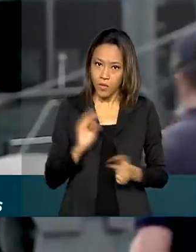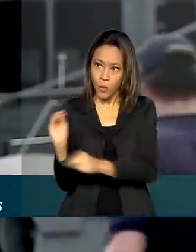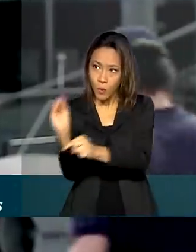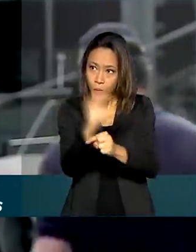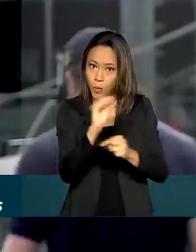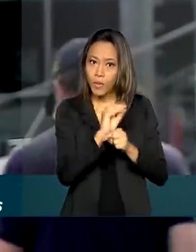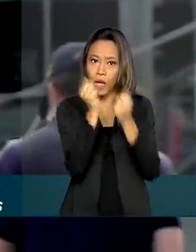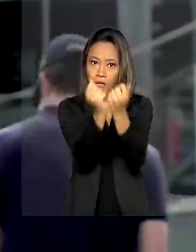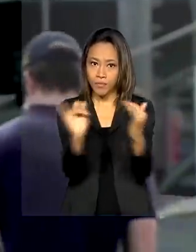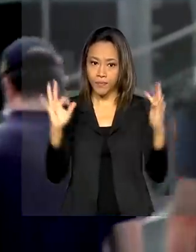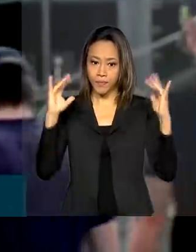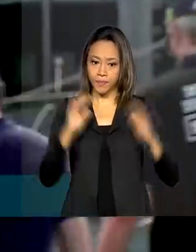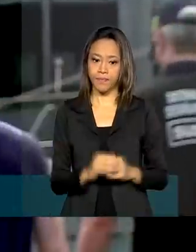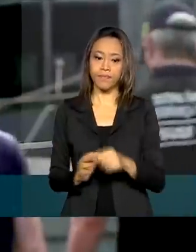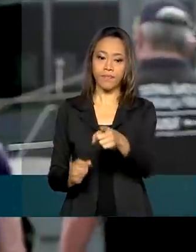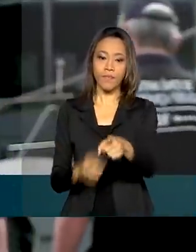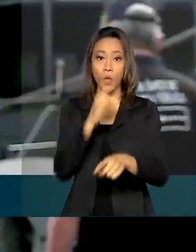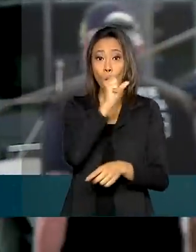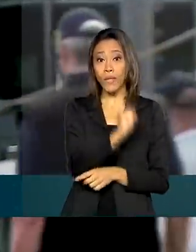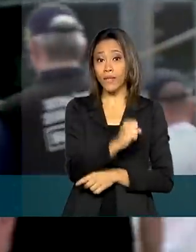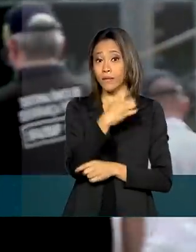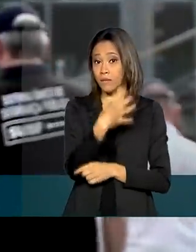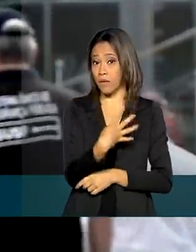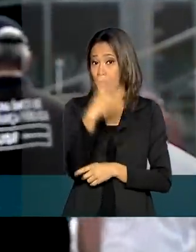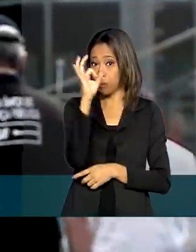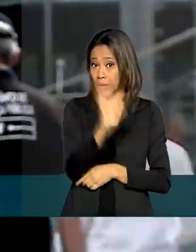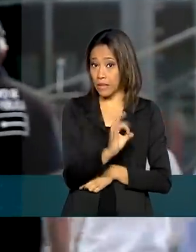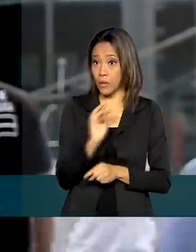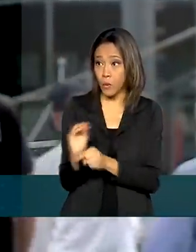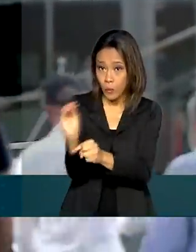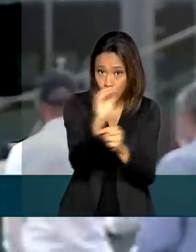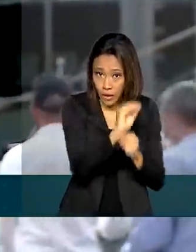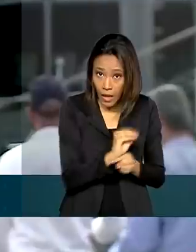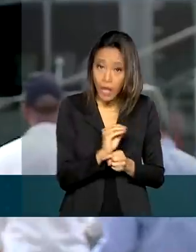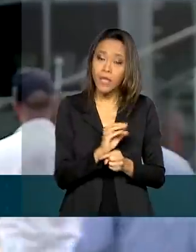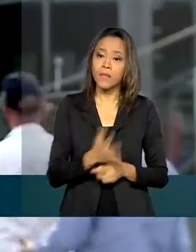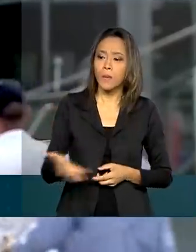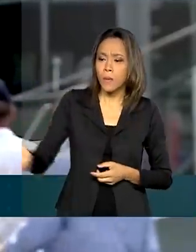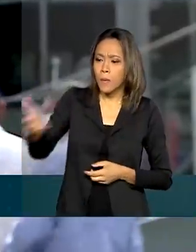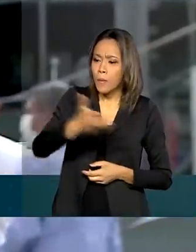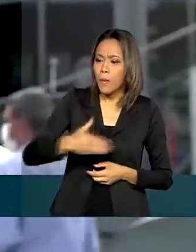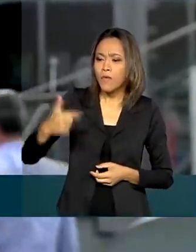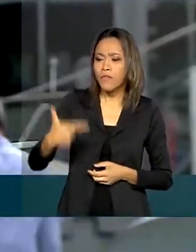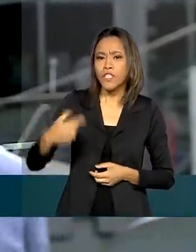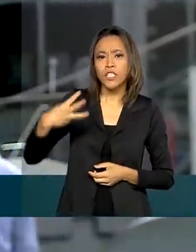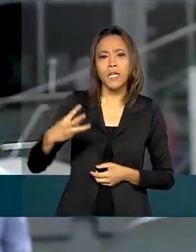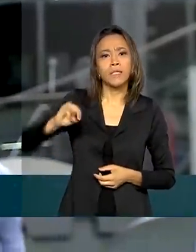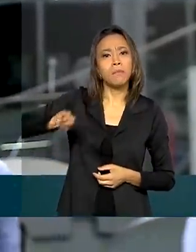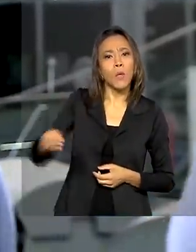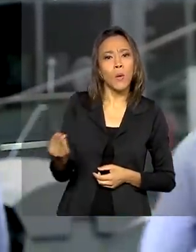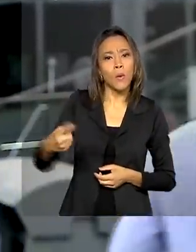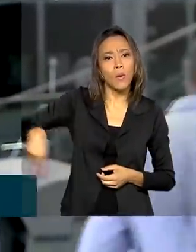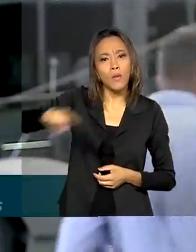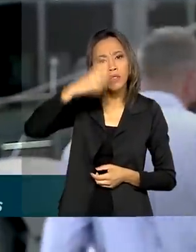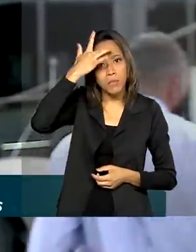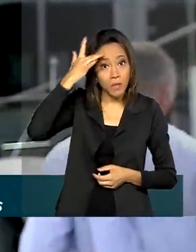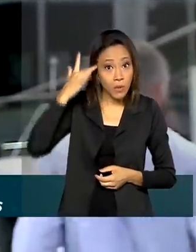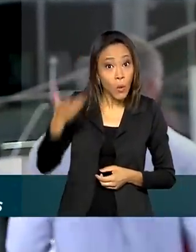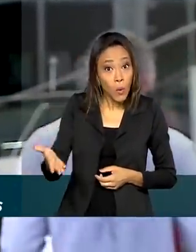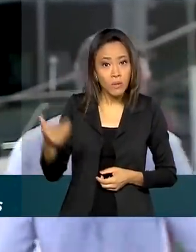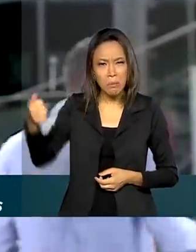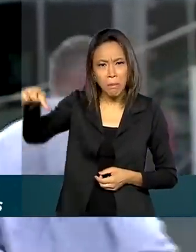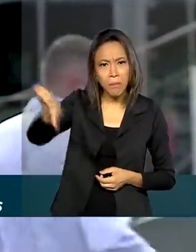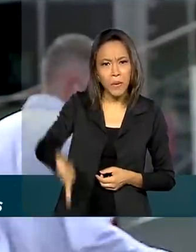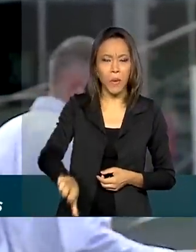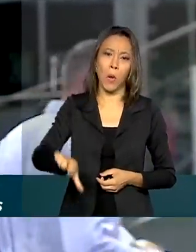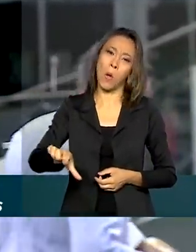Um território 84% preservado, com uma população de 23 milhões de brasileiros que convivem infelizmente com o pior